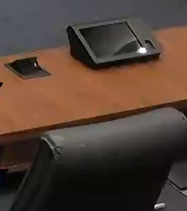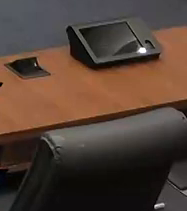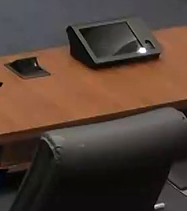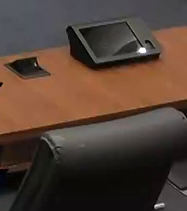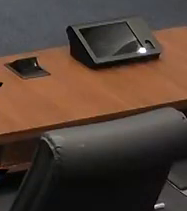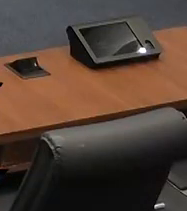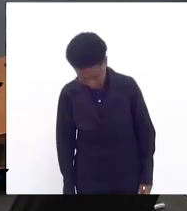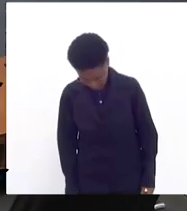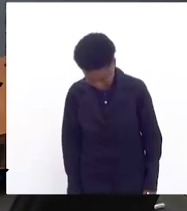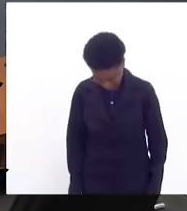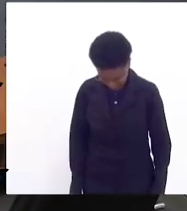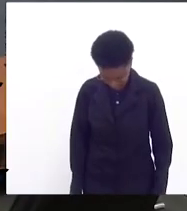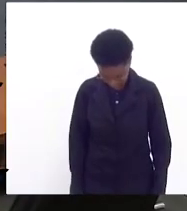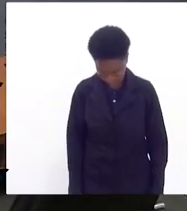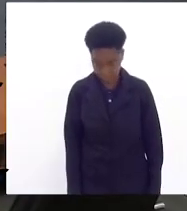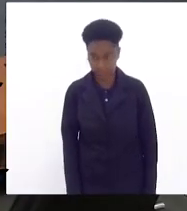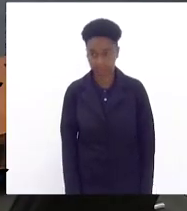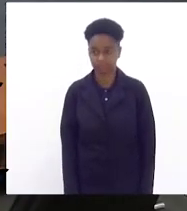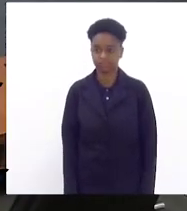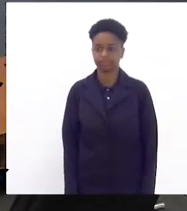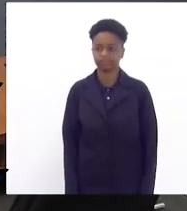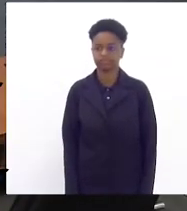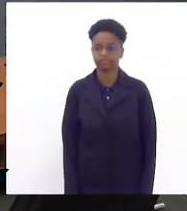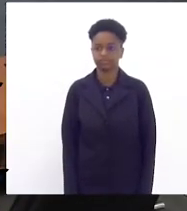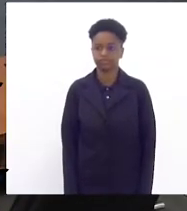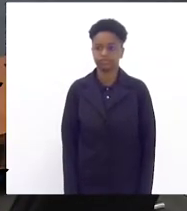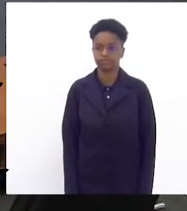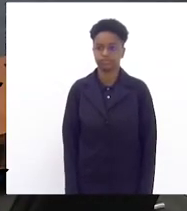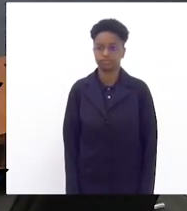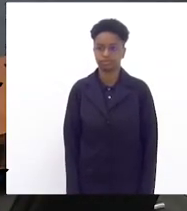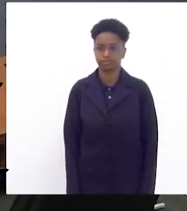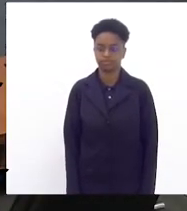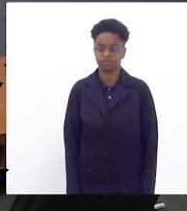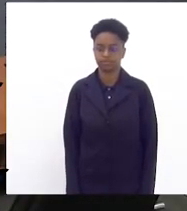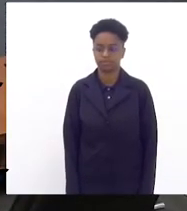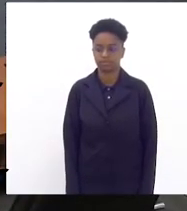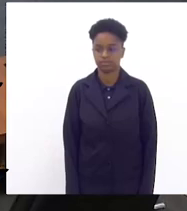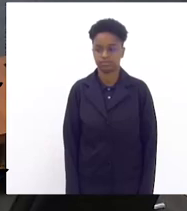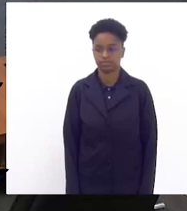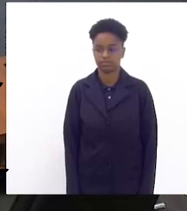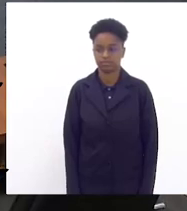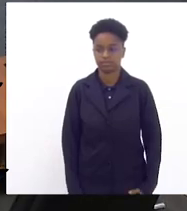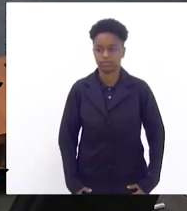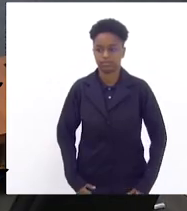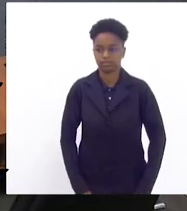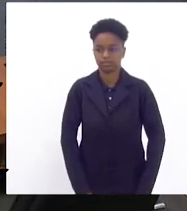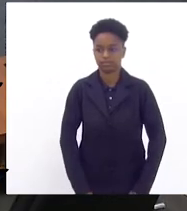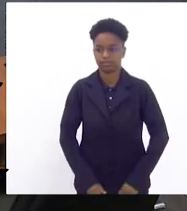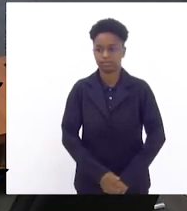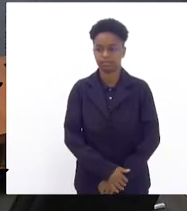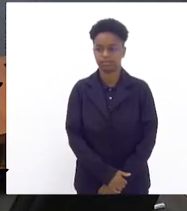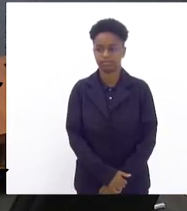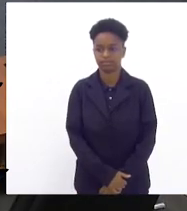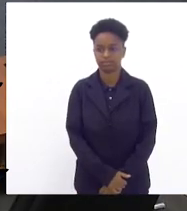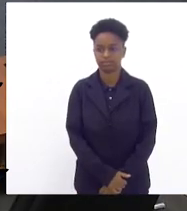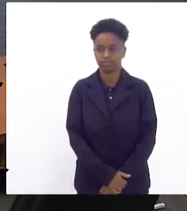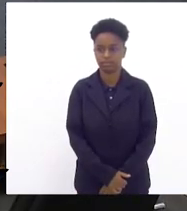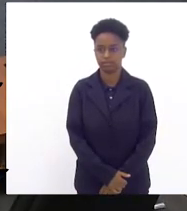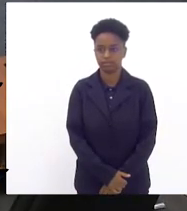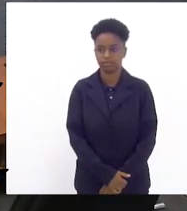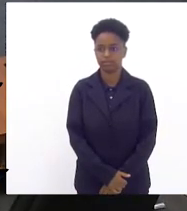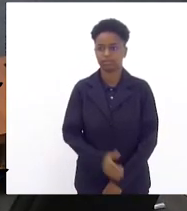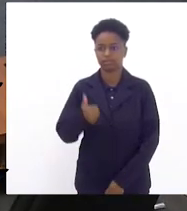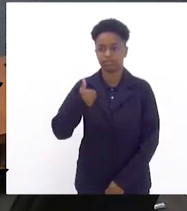Havendo um nome legal sobre a proteção de Deus, iniciamos os nossos trabalhos. Está aberta a sessão.